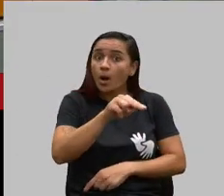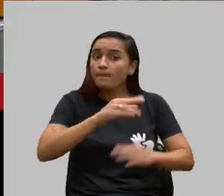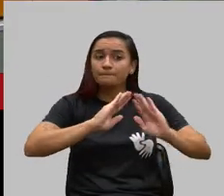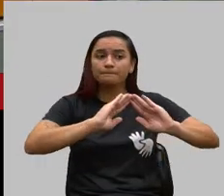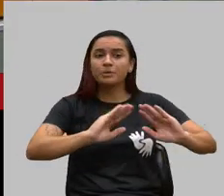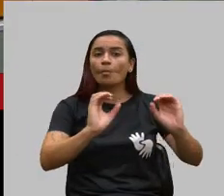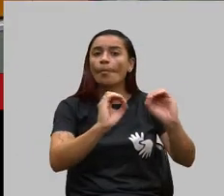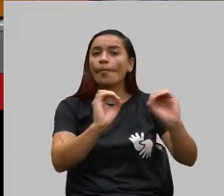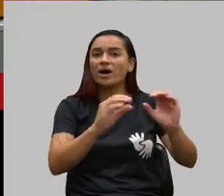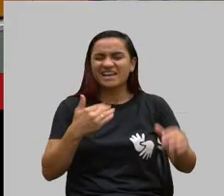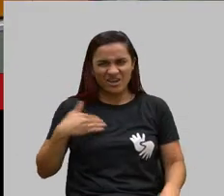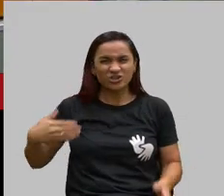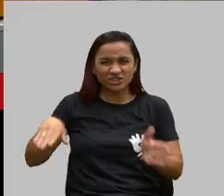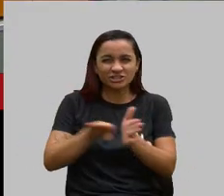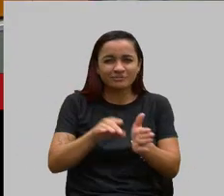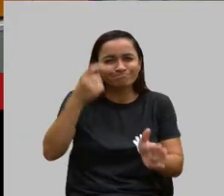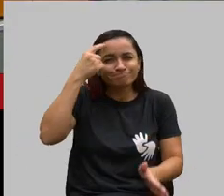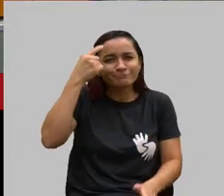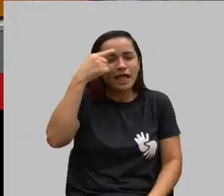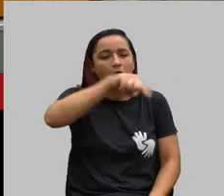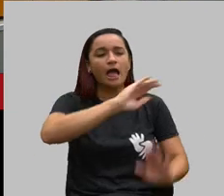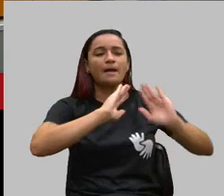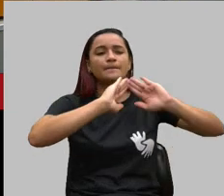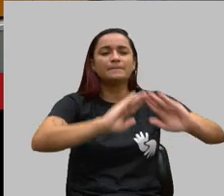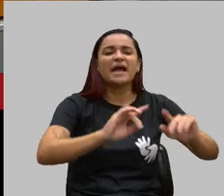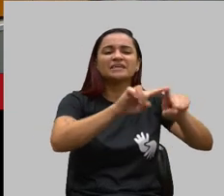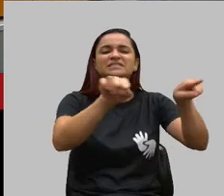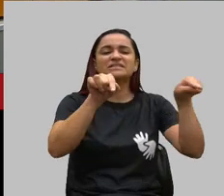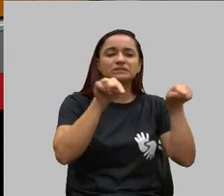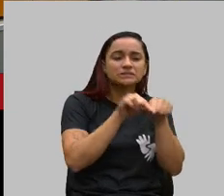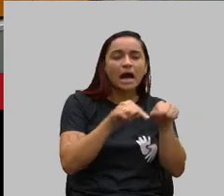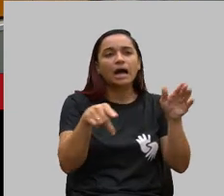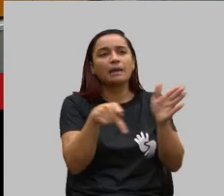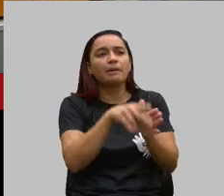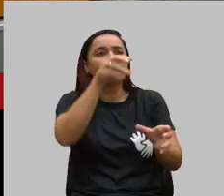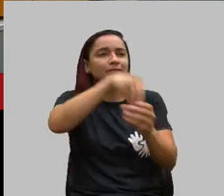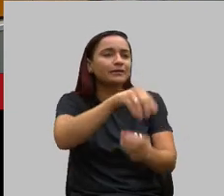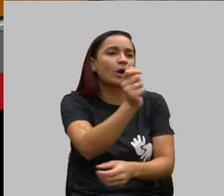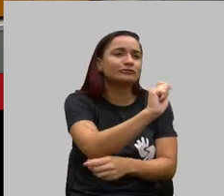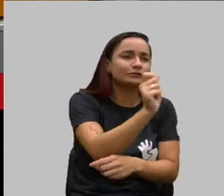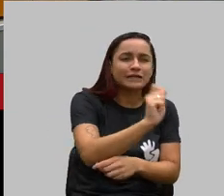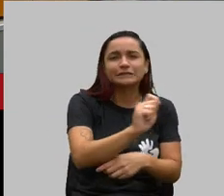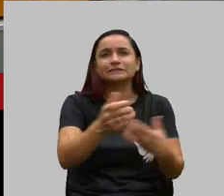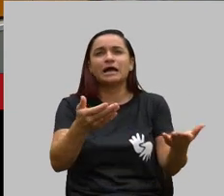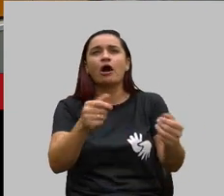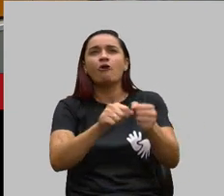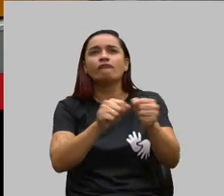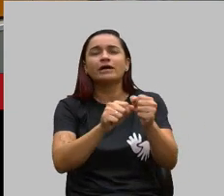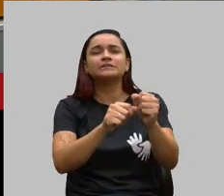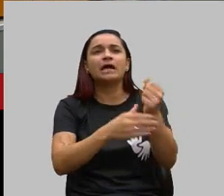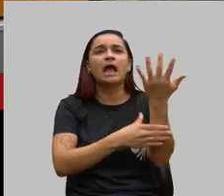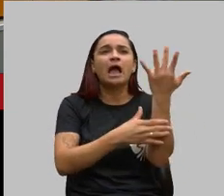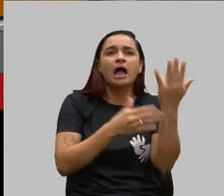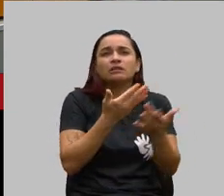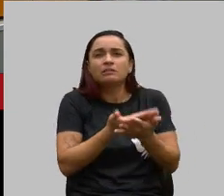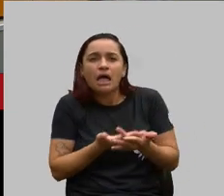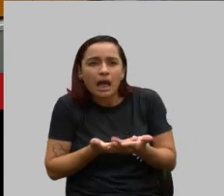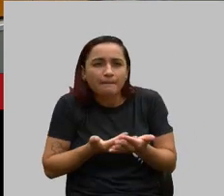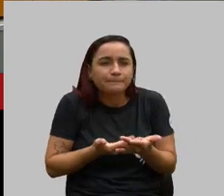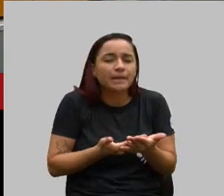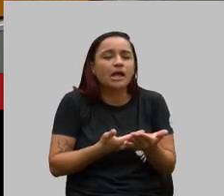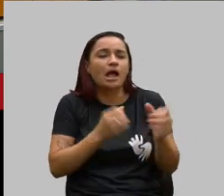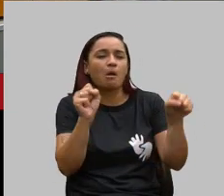elas fossem me pedir uma sala à parte na sua associação para ter terapias enquanto os filhos fizessem